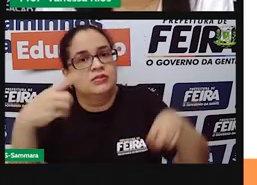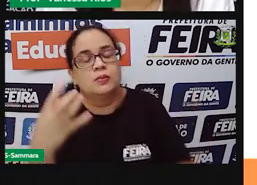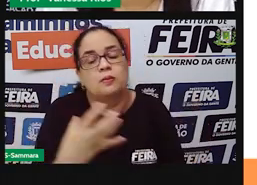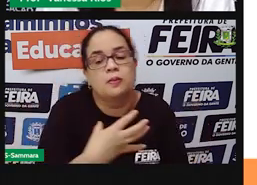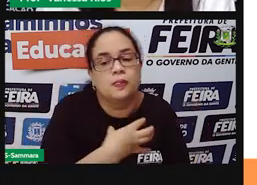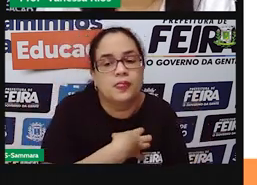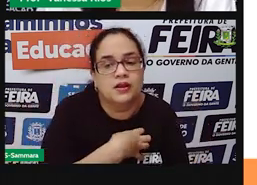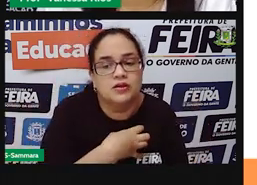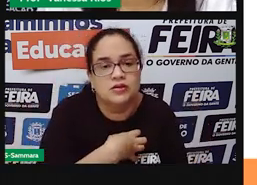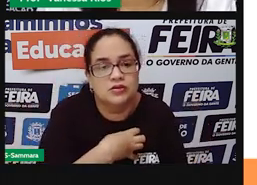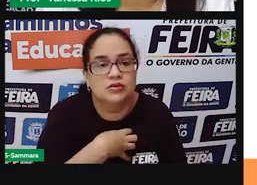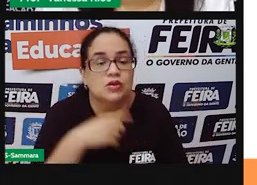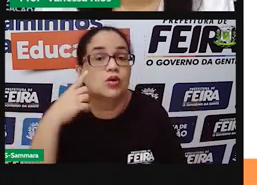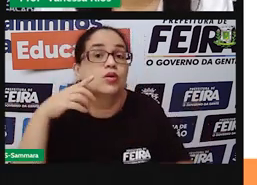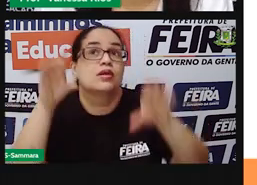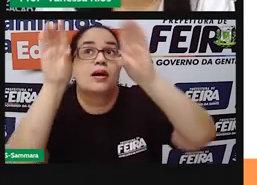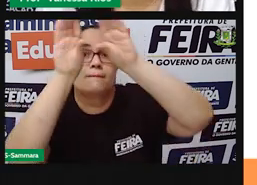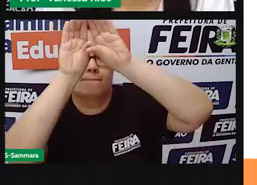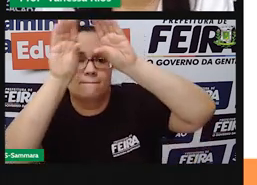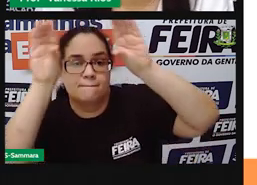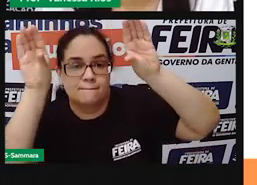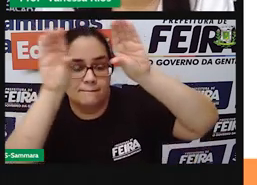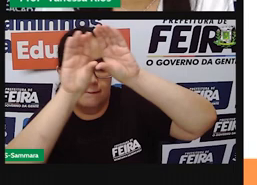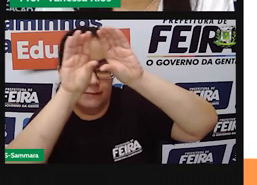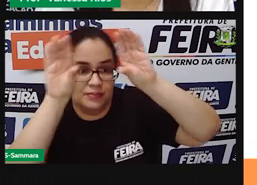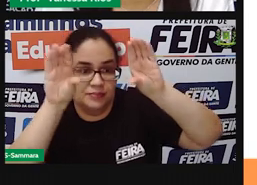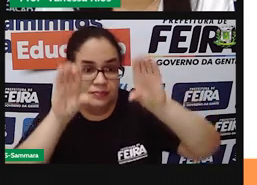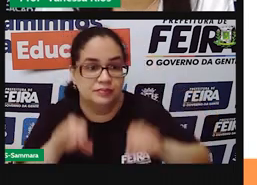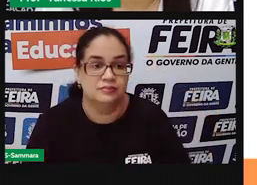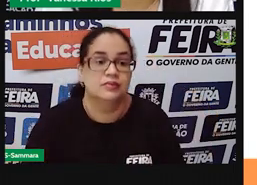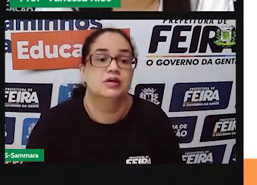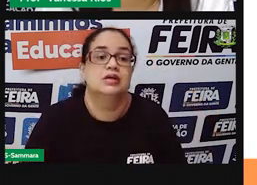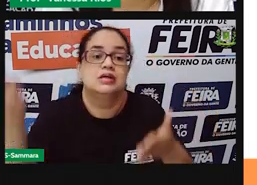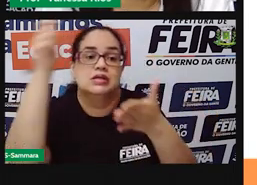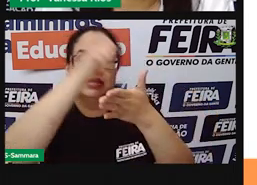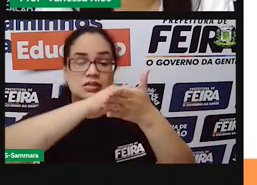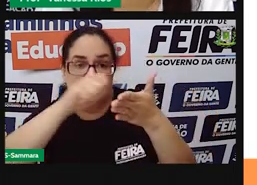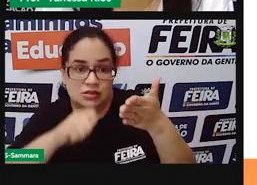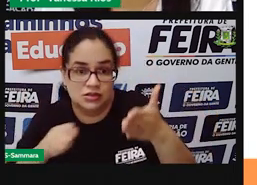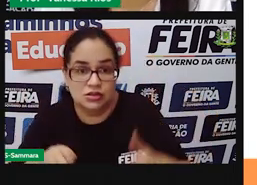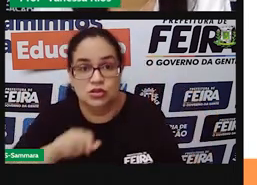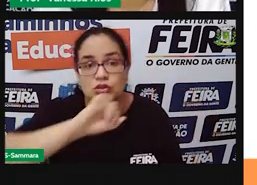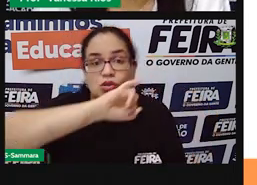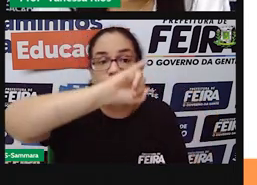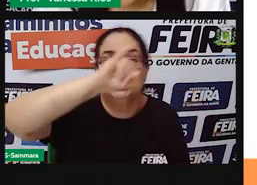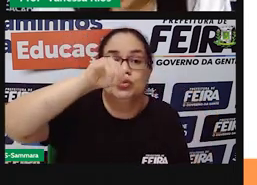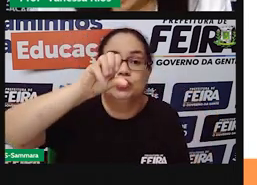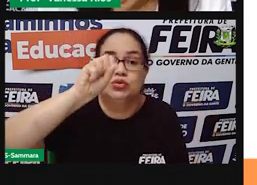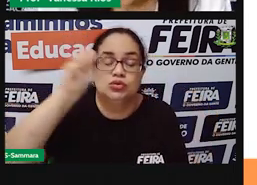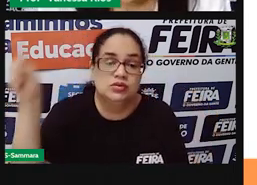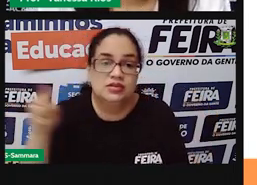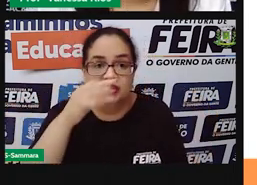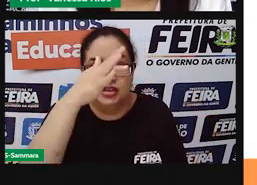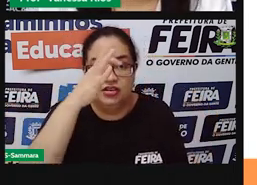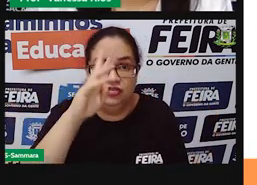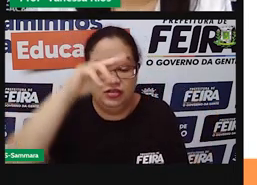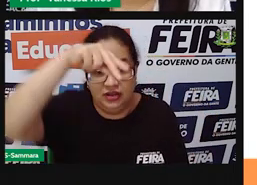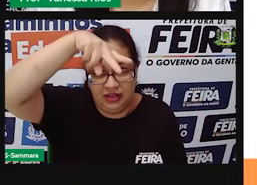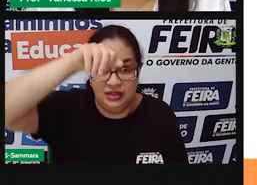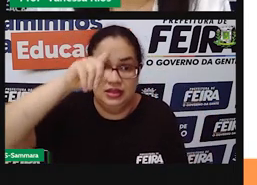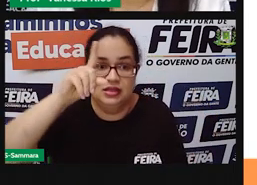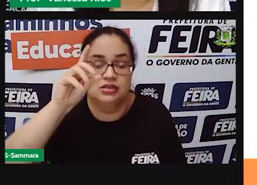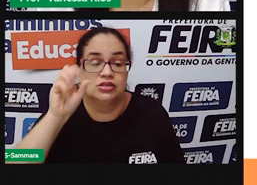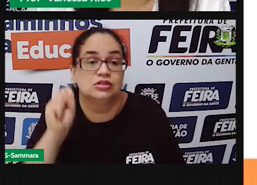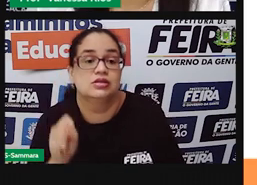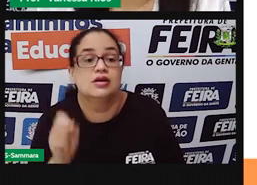canção, olha para o céu. Uma composição aí, uma escrita por José Fernandes, junto com Luiz Gonzaga. A